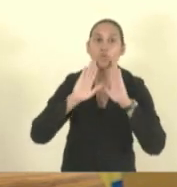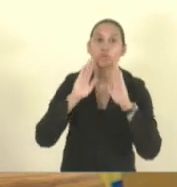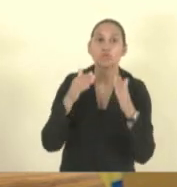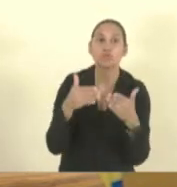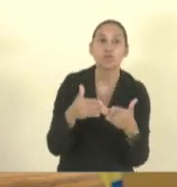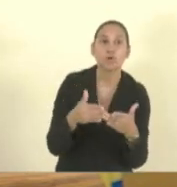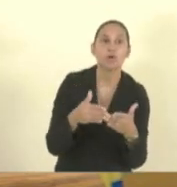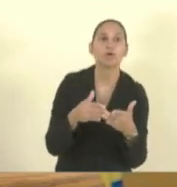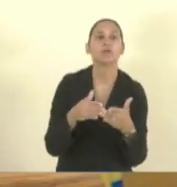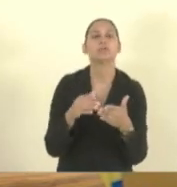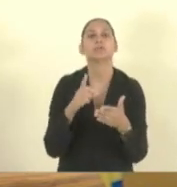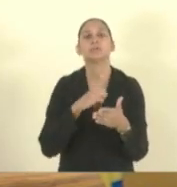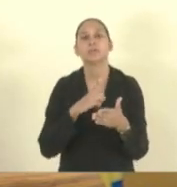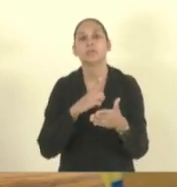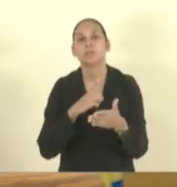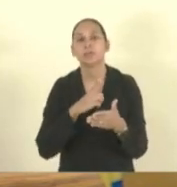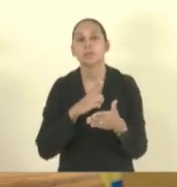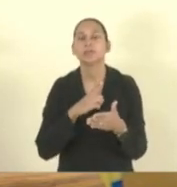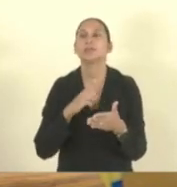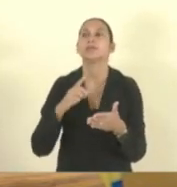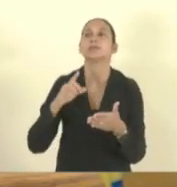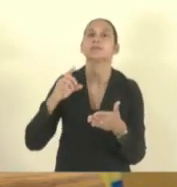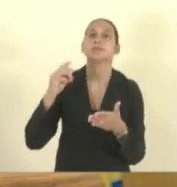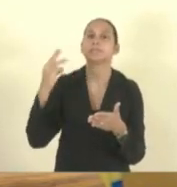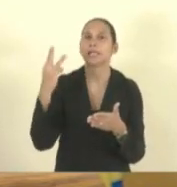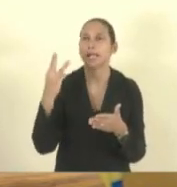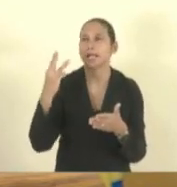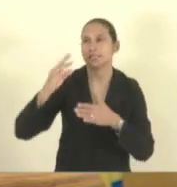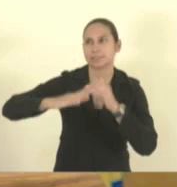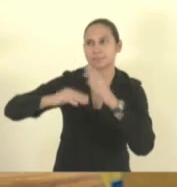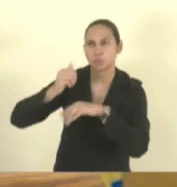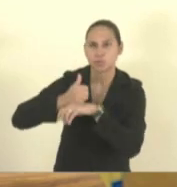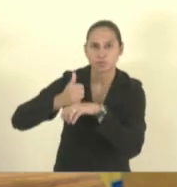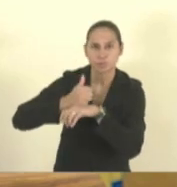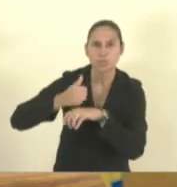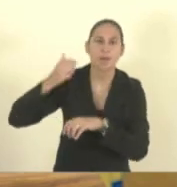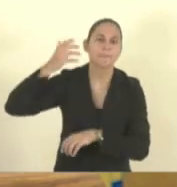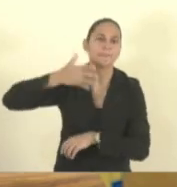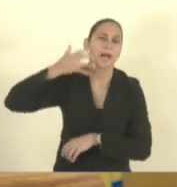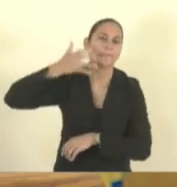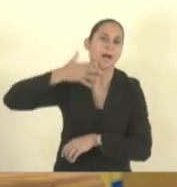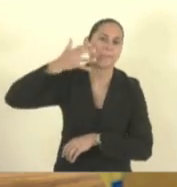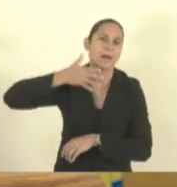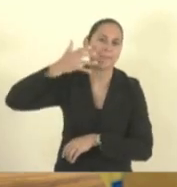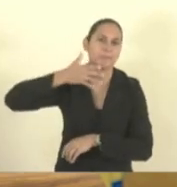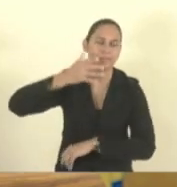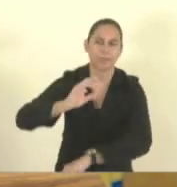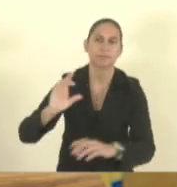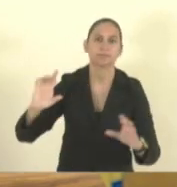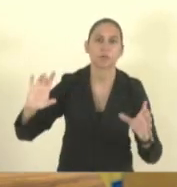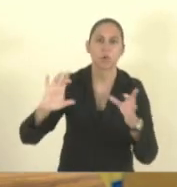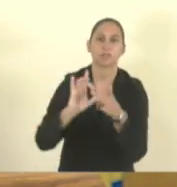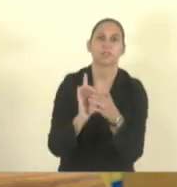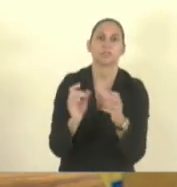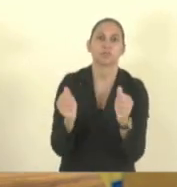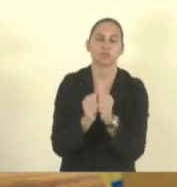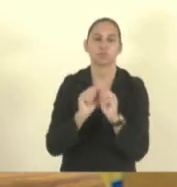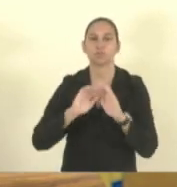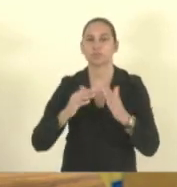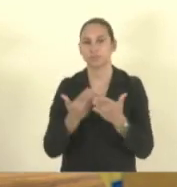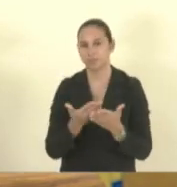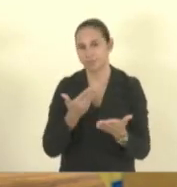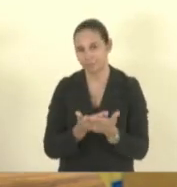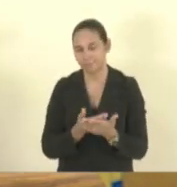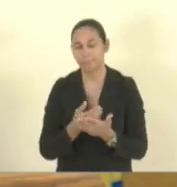trazendo especialistas para discutir e criando conexões entre as escolas para esse debate então